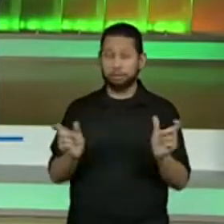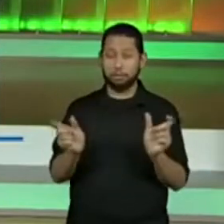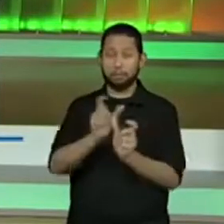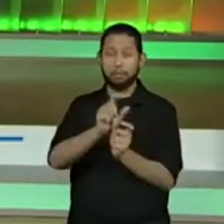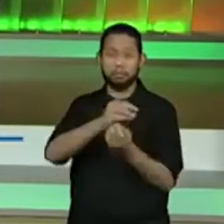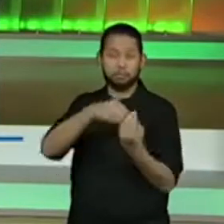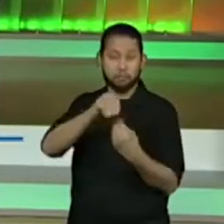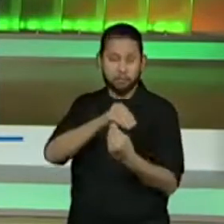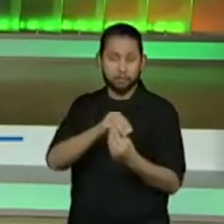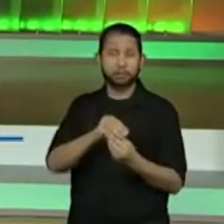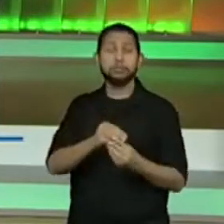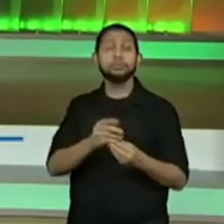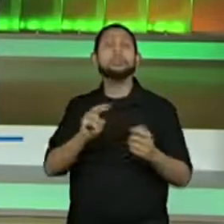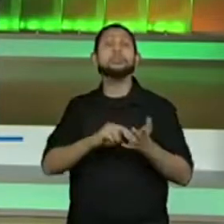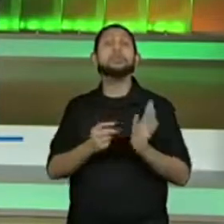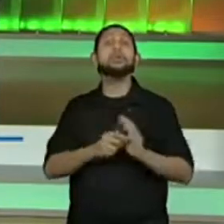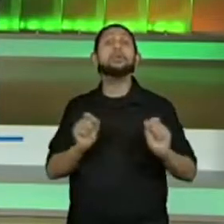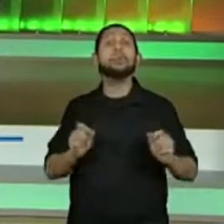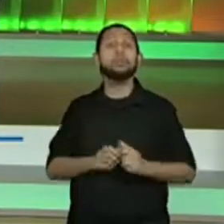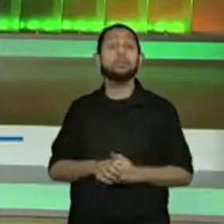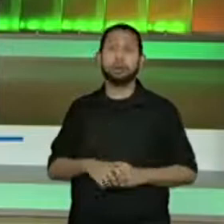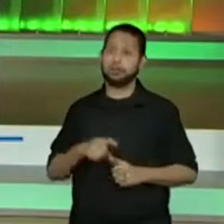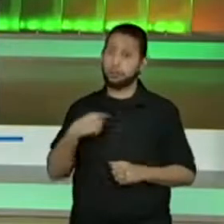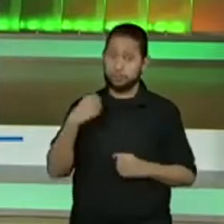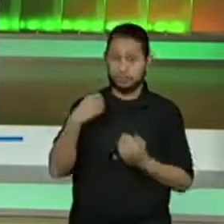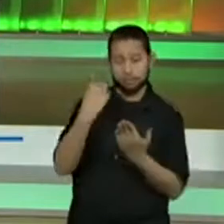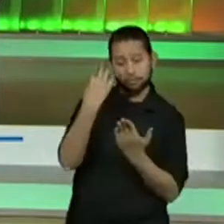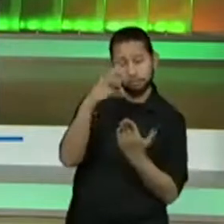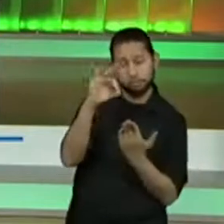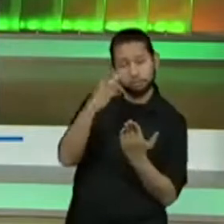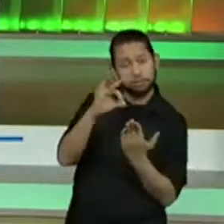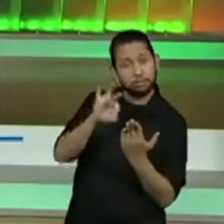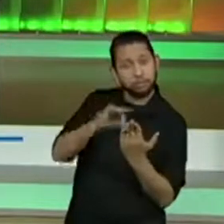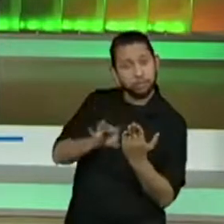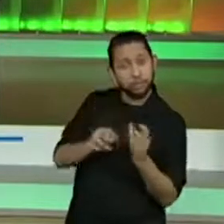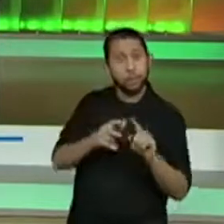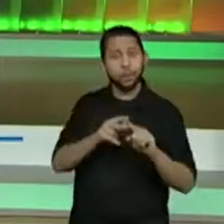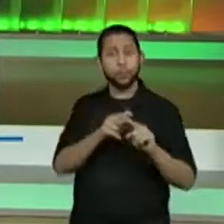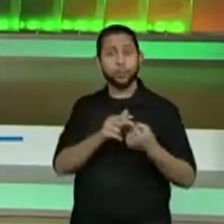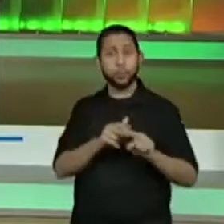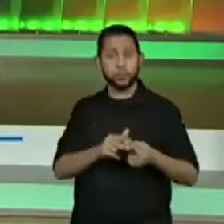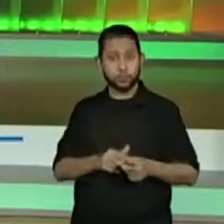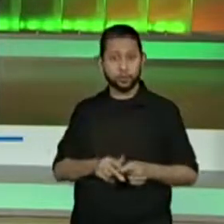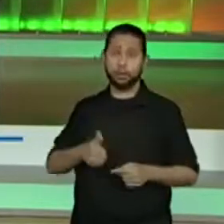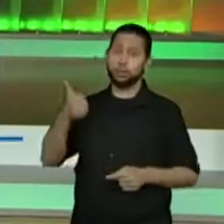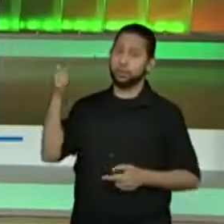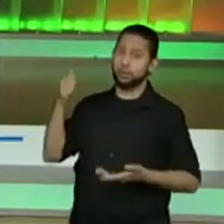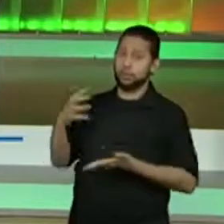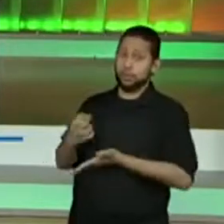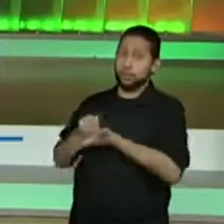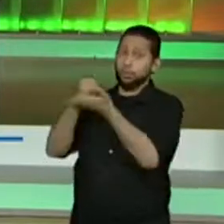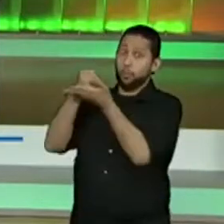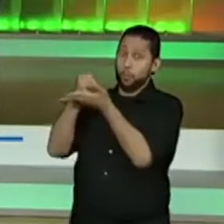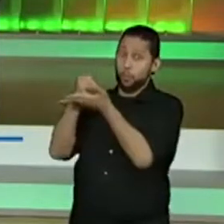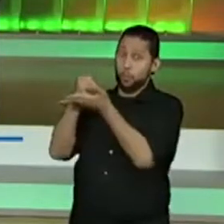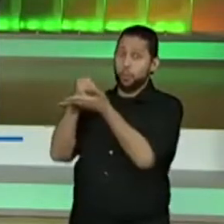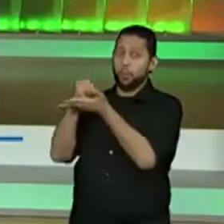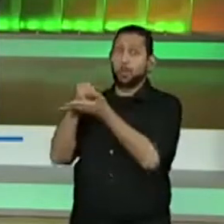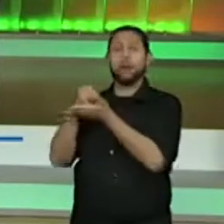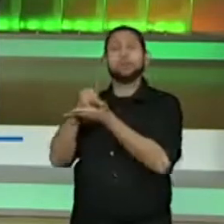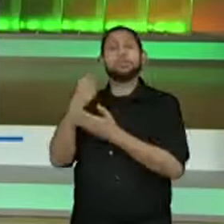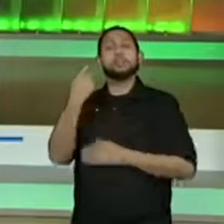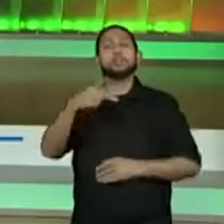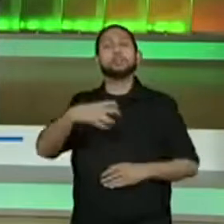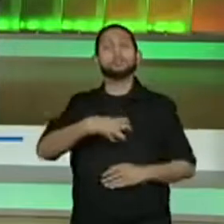Mas isso quer dizer que nós precisamos consertar? Isso está salvo. E do jeito que